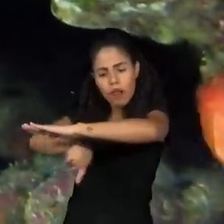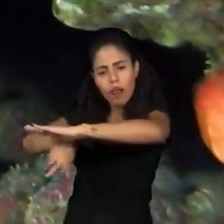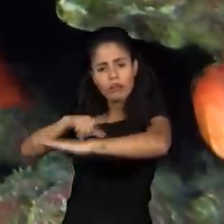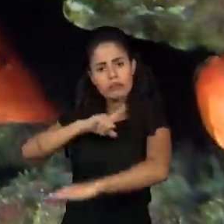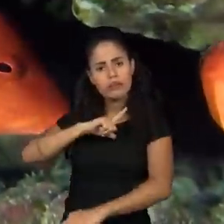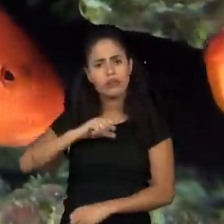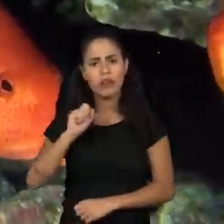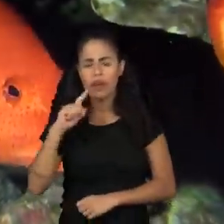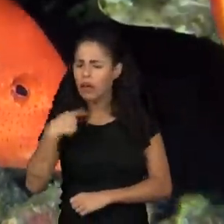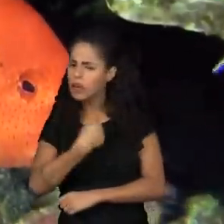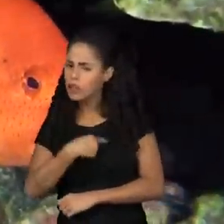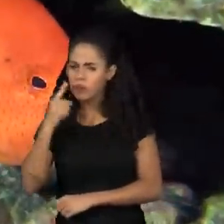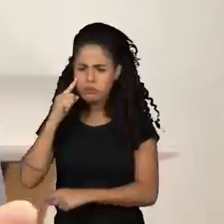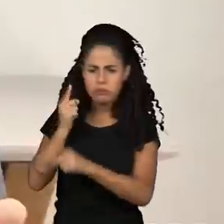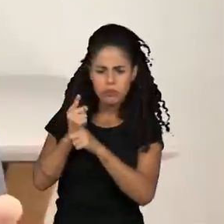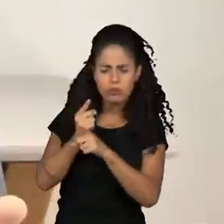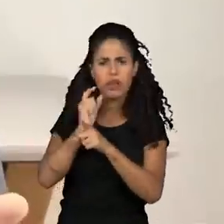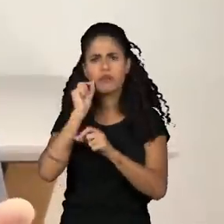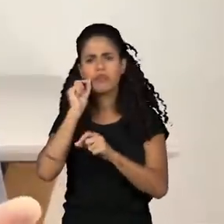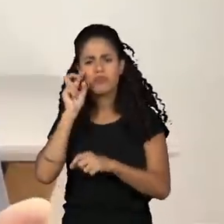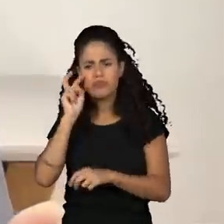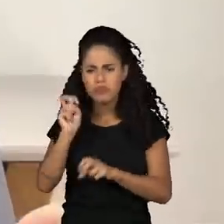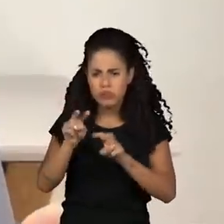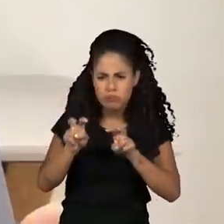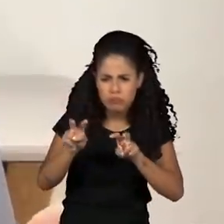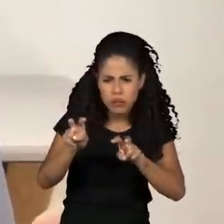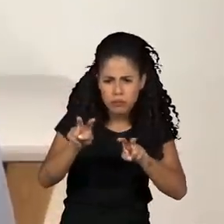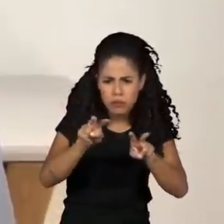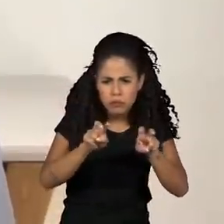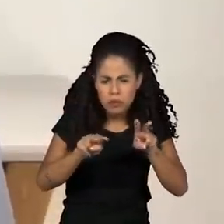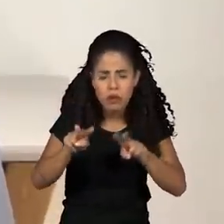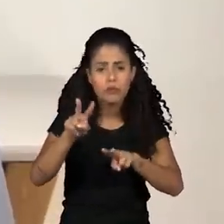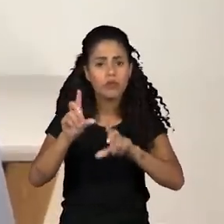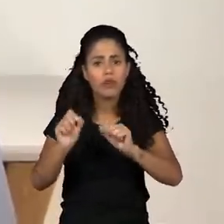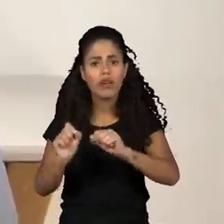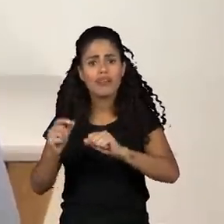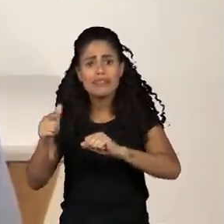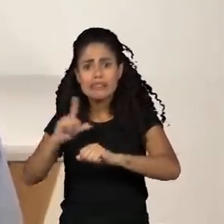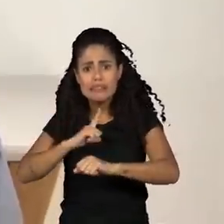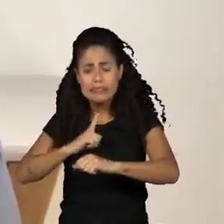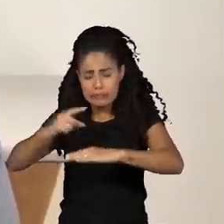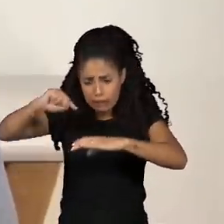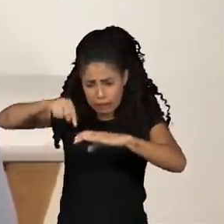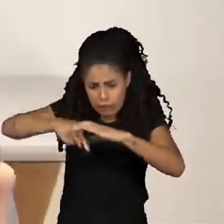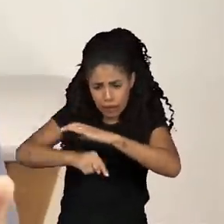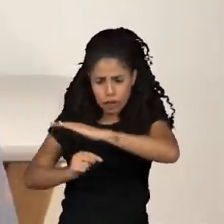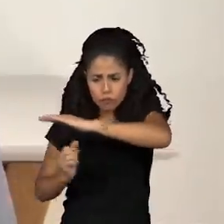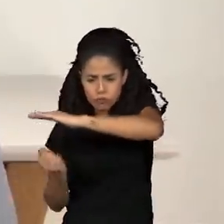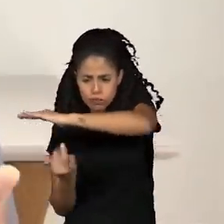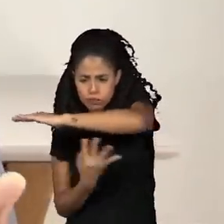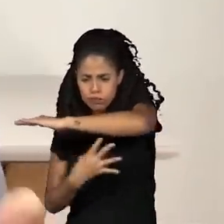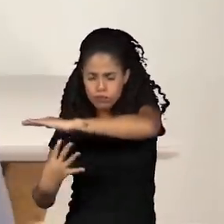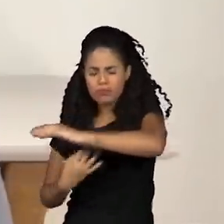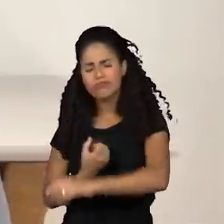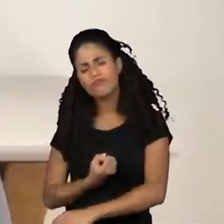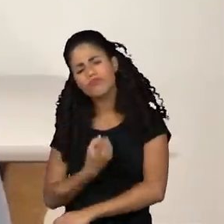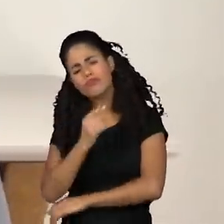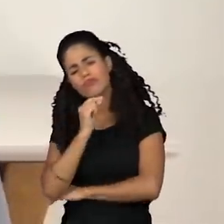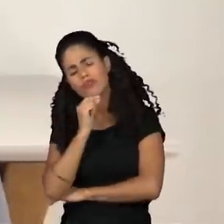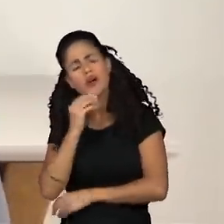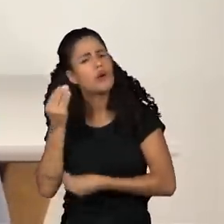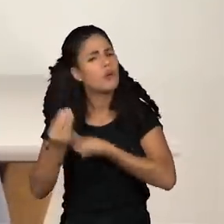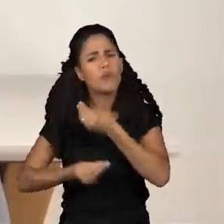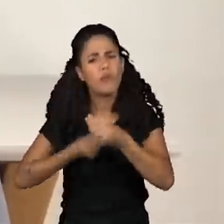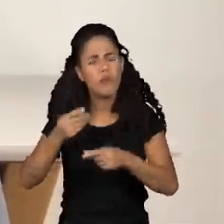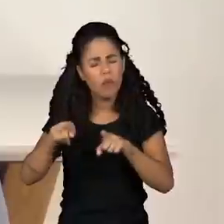olhava o mapa, apontava aquela cadeia de montes submarinos, e nós ficávamos nos perguntando se aquela